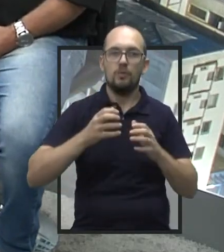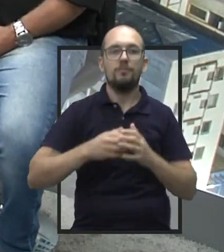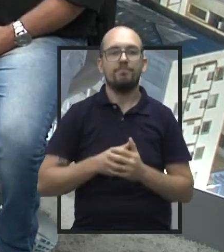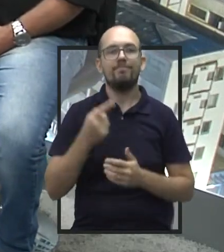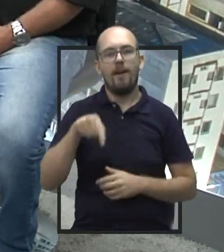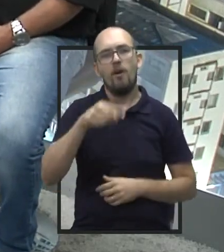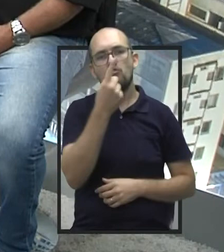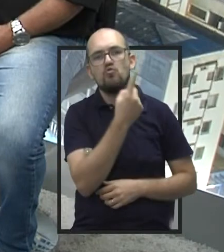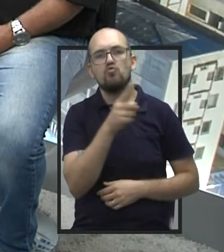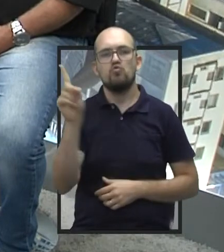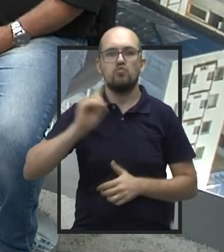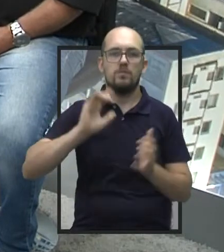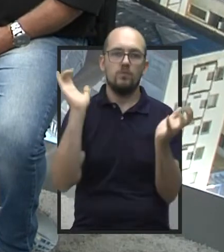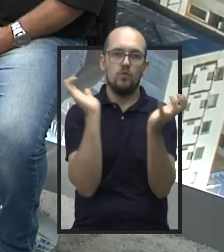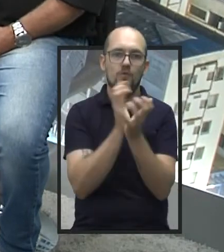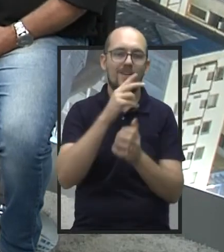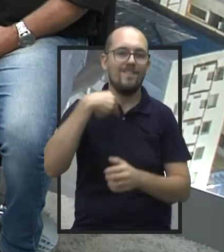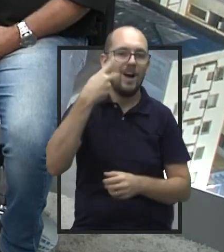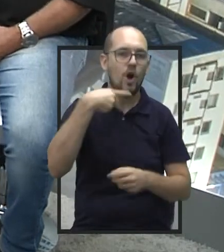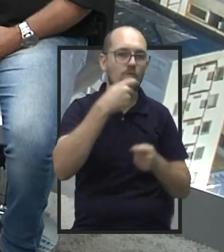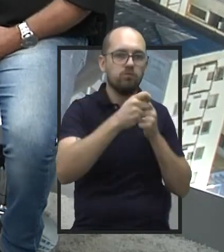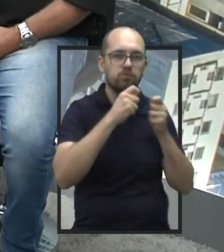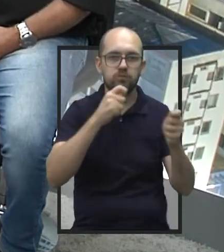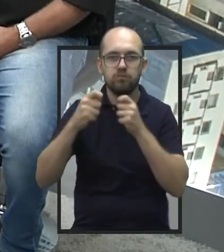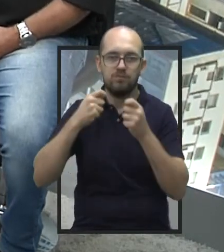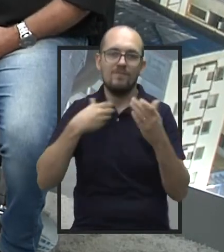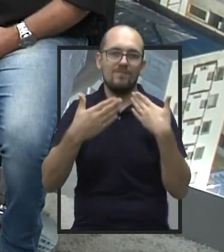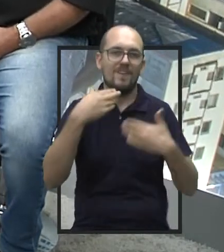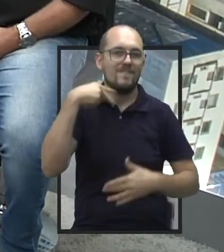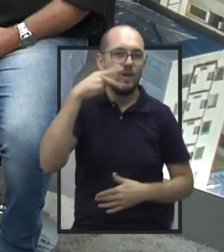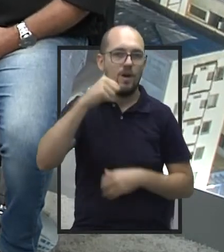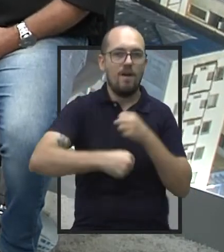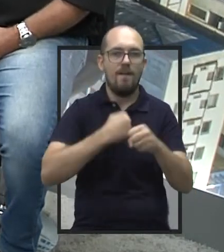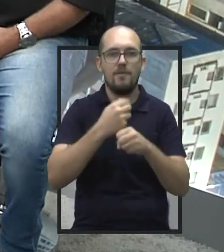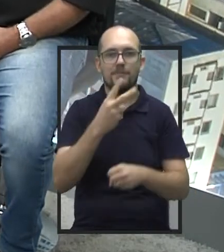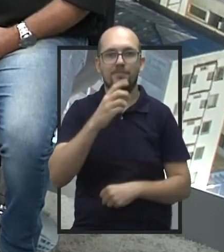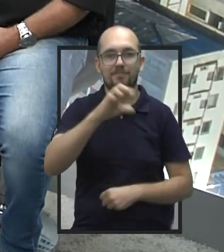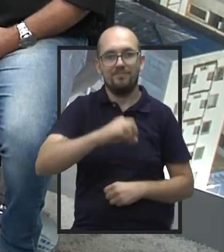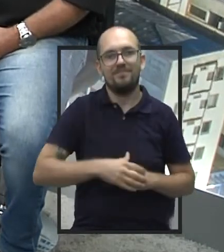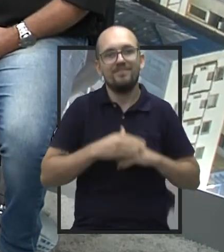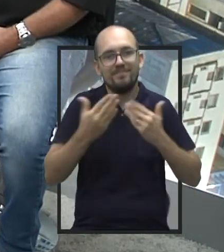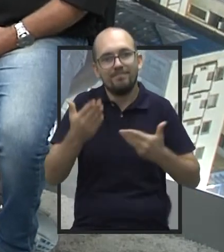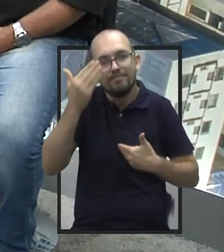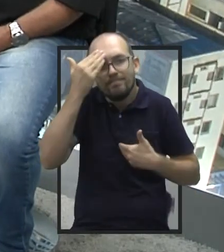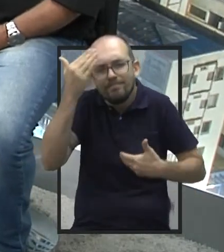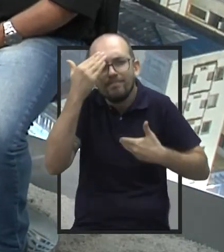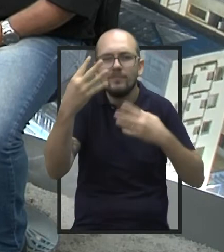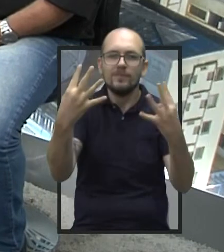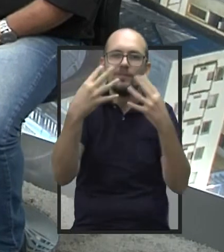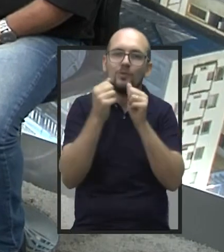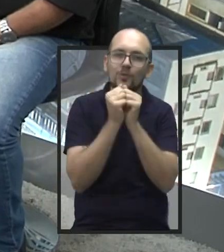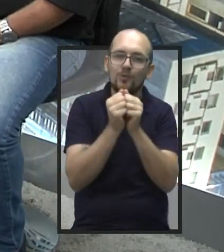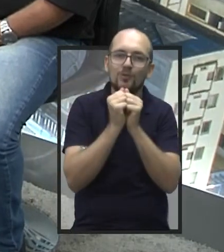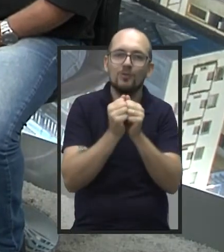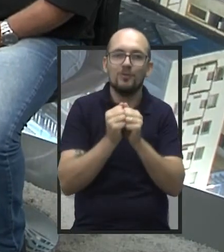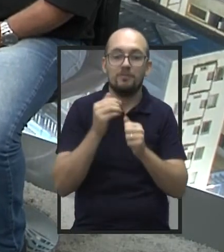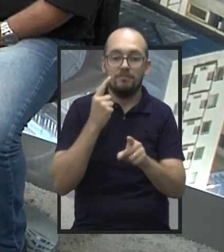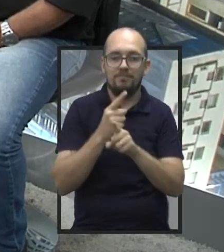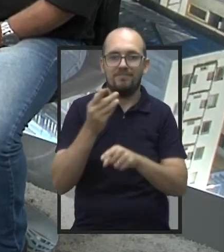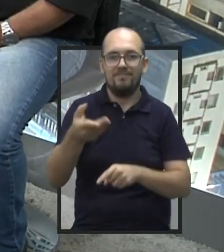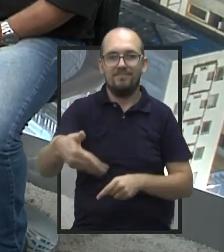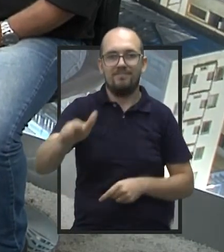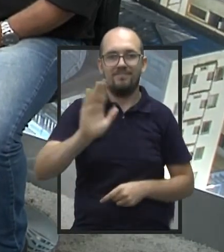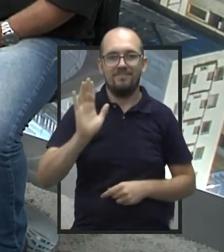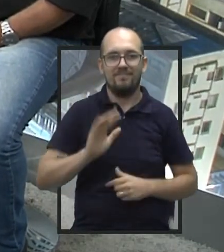na última rodada de entrevistas do programa Fala Vereador de 2019. Eu agradeço a sua companhia, o carinho da sua audiência e até a